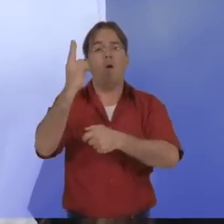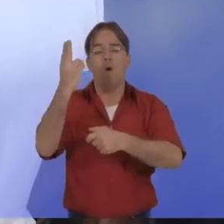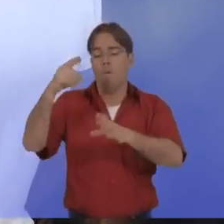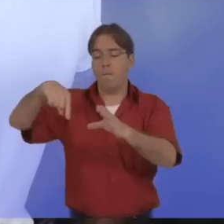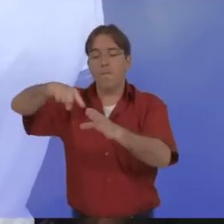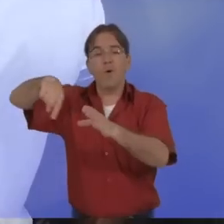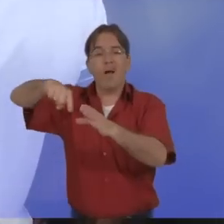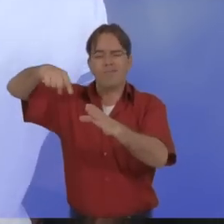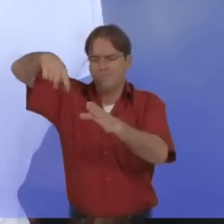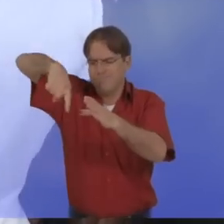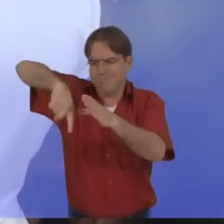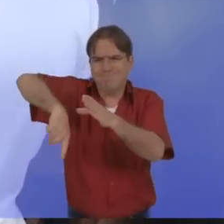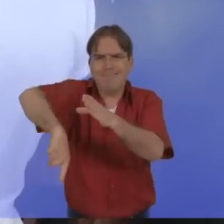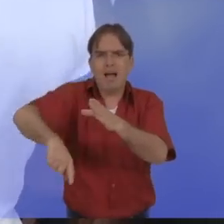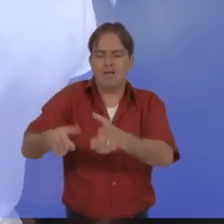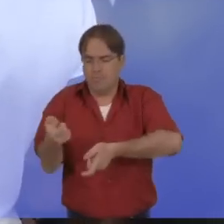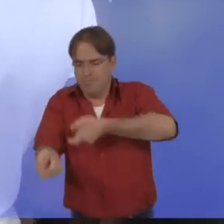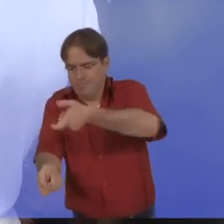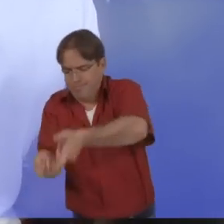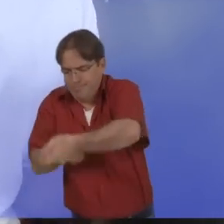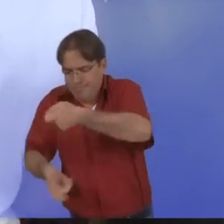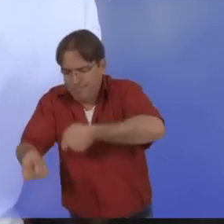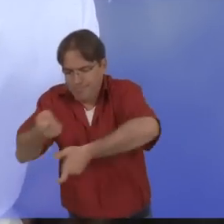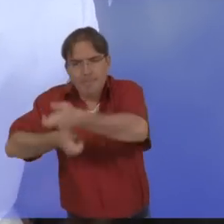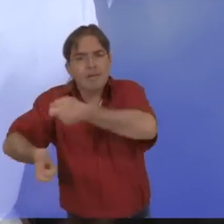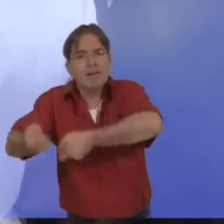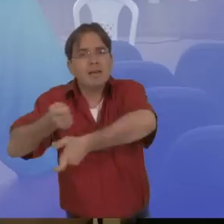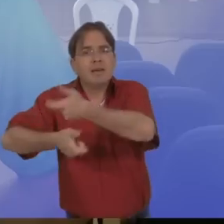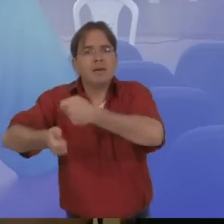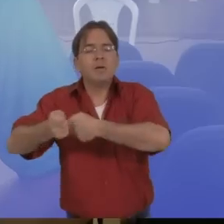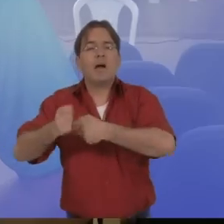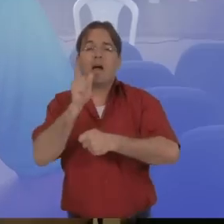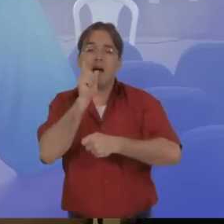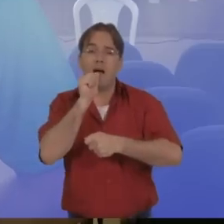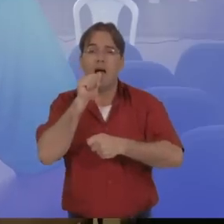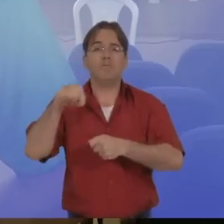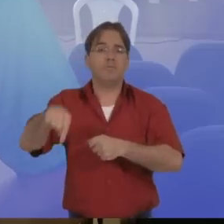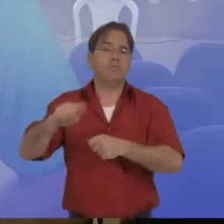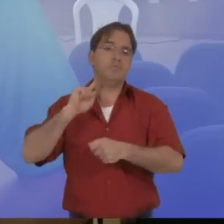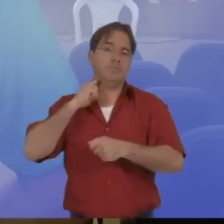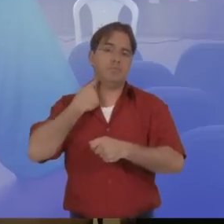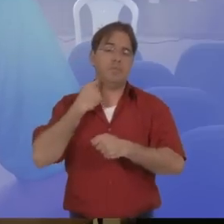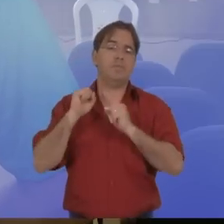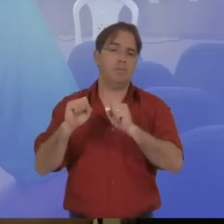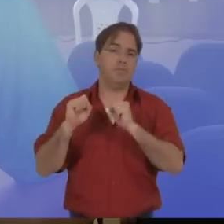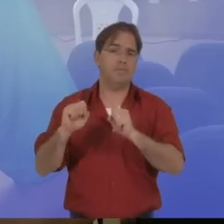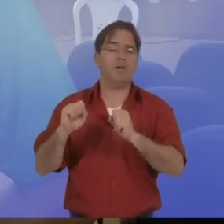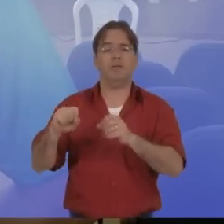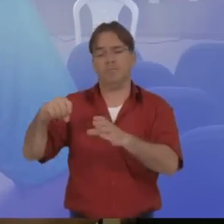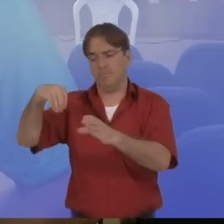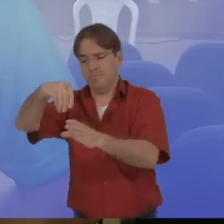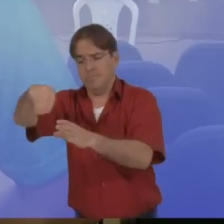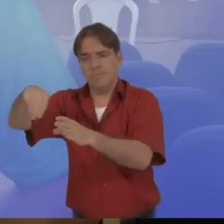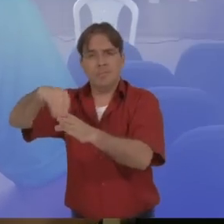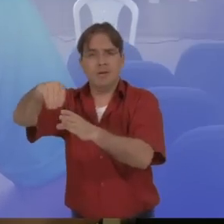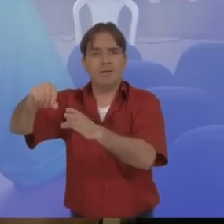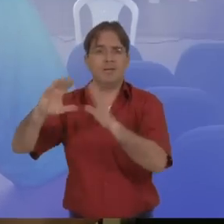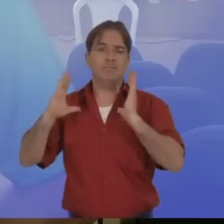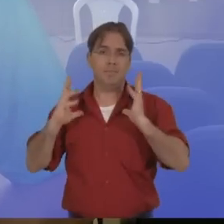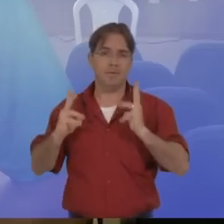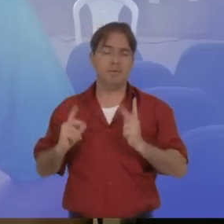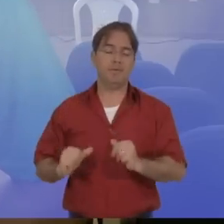ainda é comum na zona rural. Com isso, nós levamos mudas das